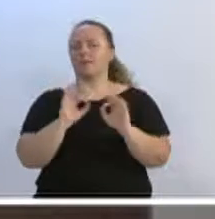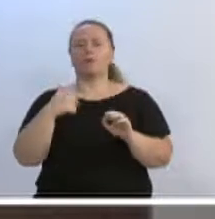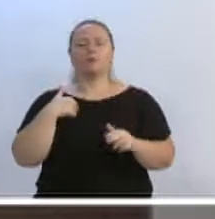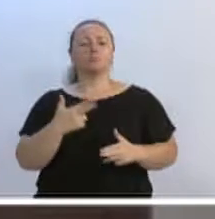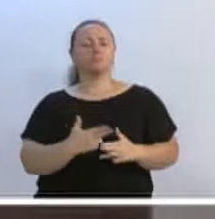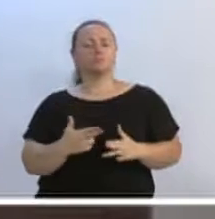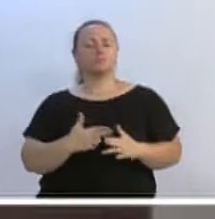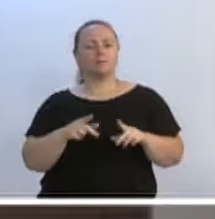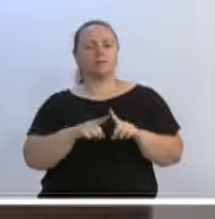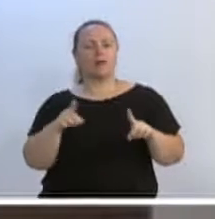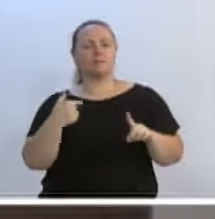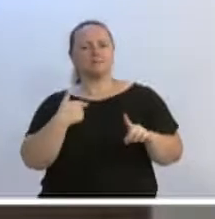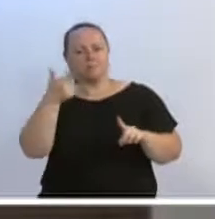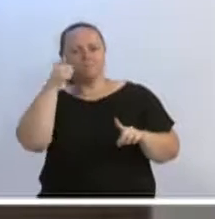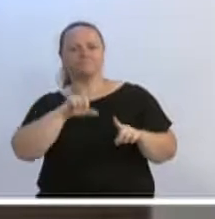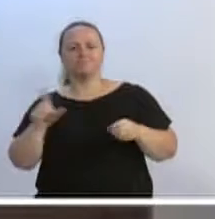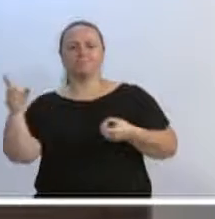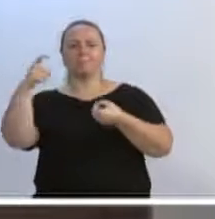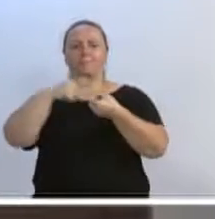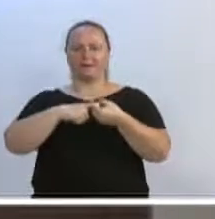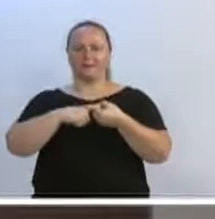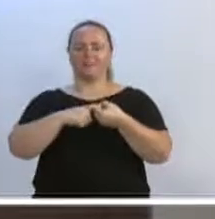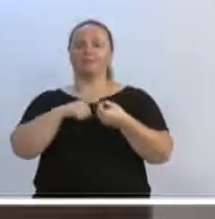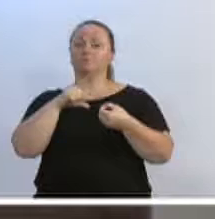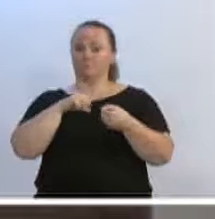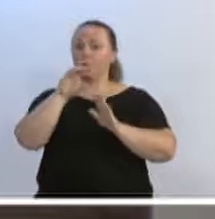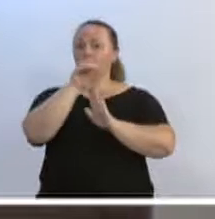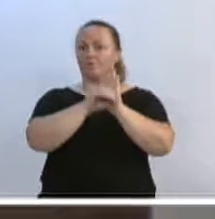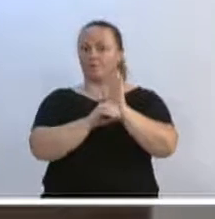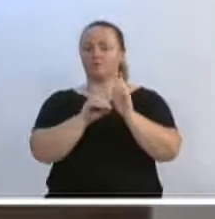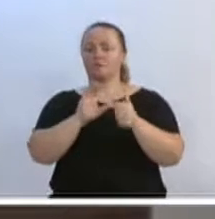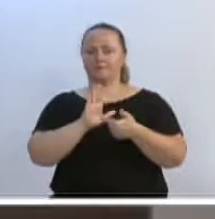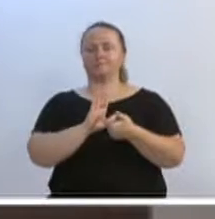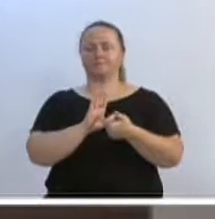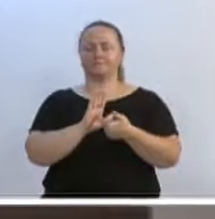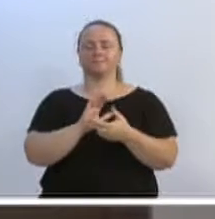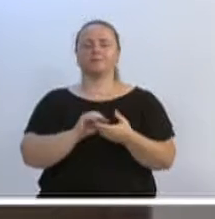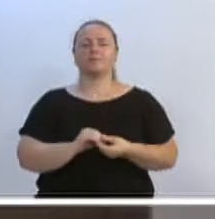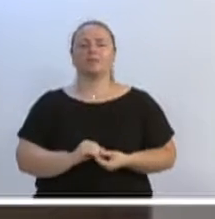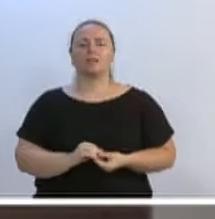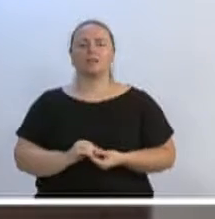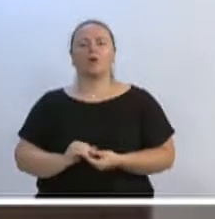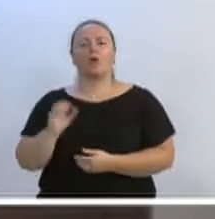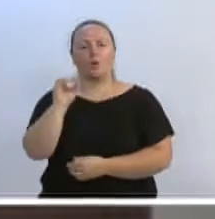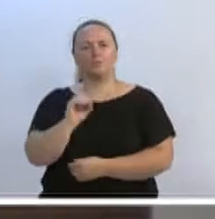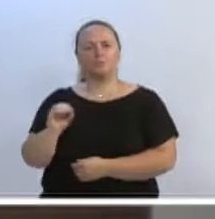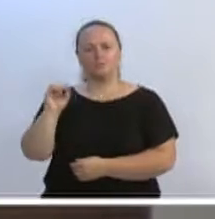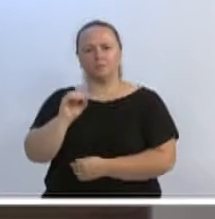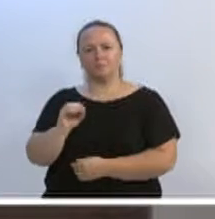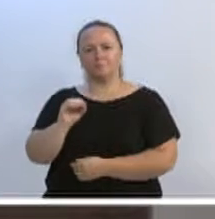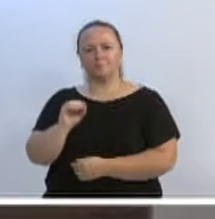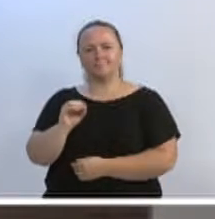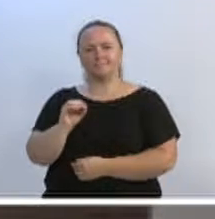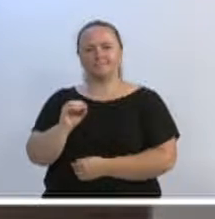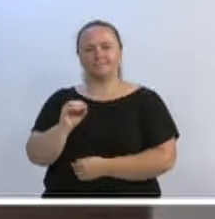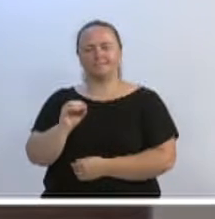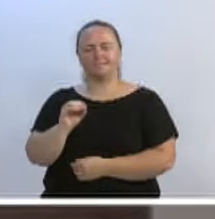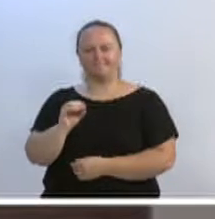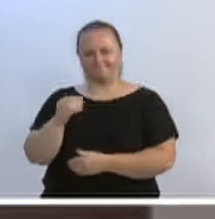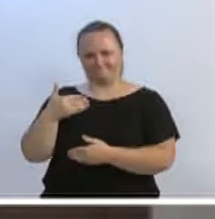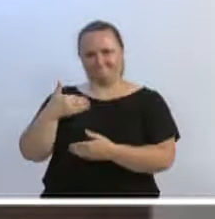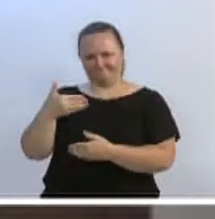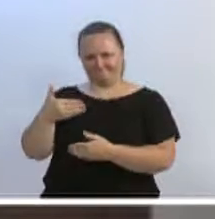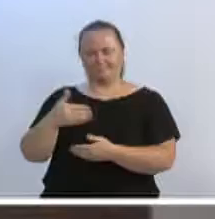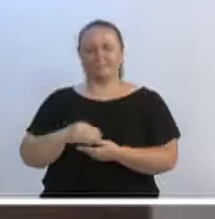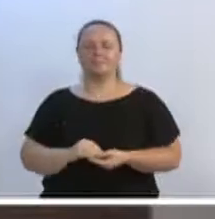parceria, inclusive aqui tem um ofício, se puder mostrar, do dia 3 de outubro de 2017, onde o ofício, por favor, garante